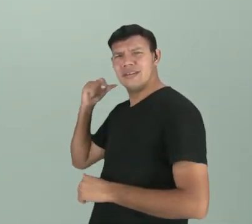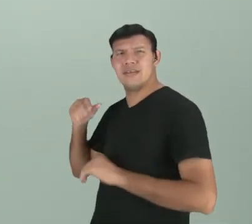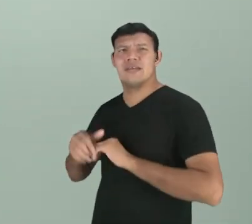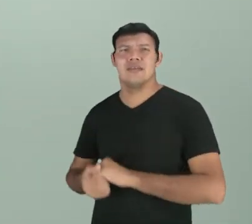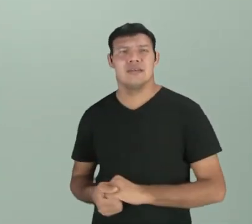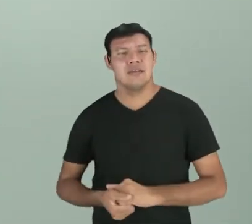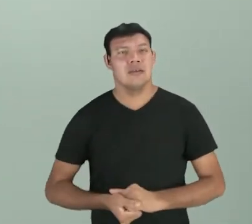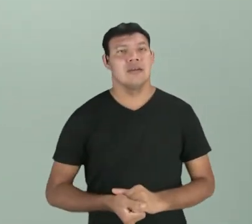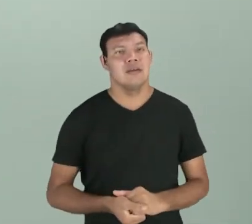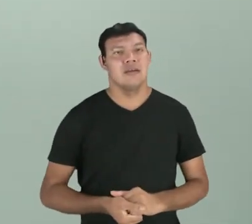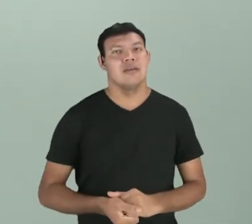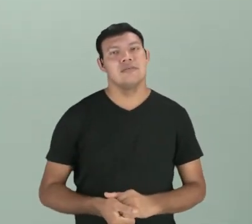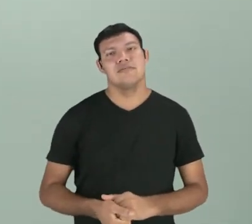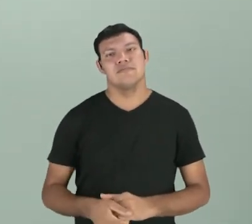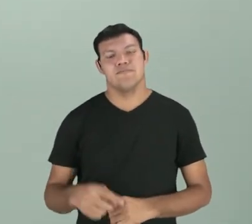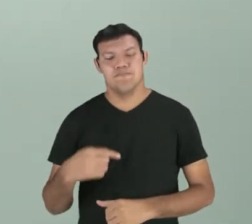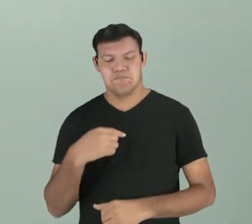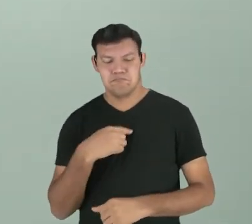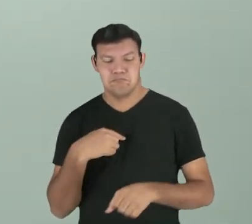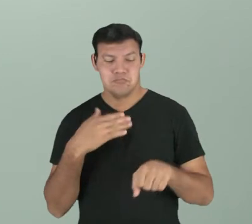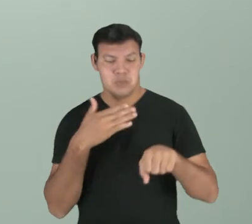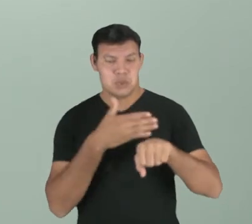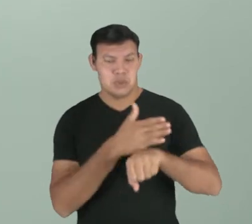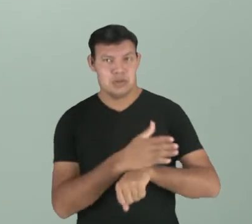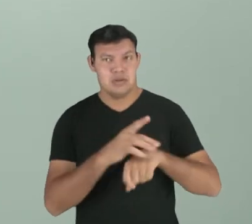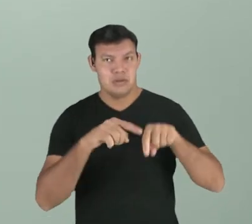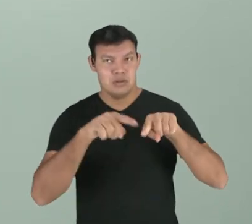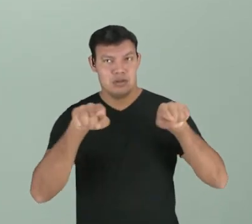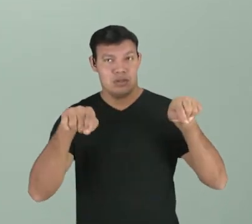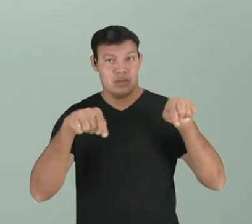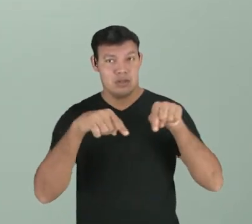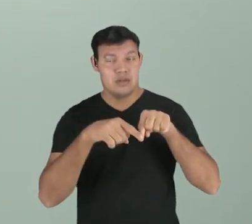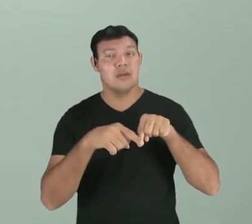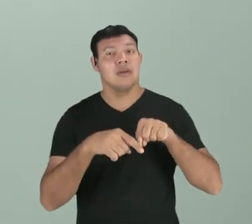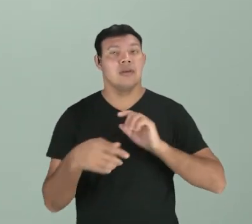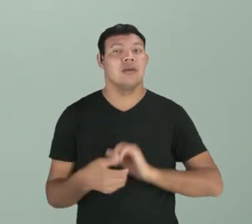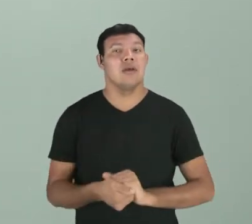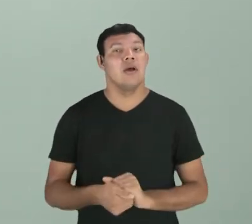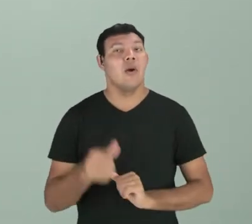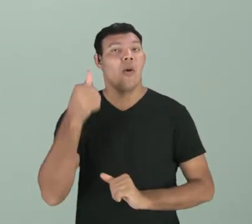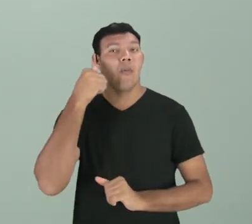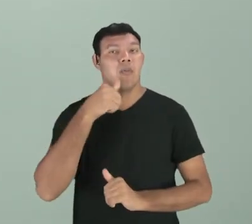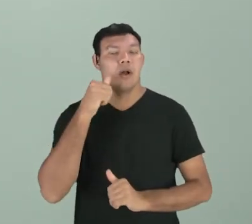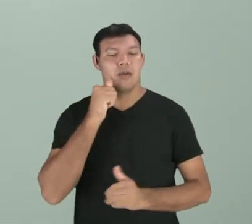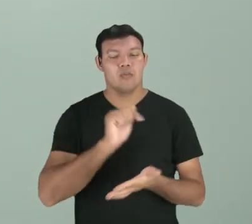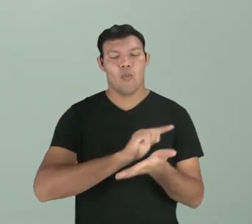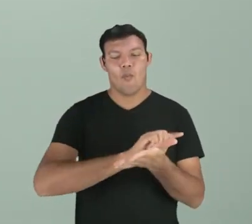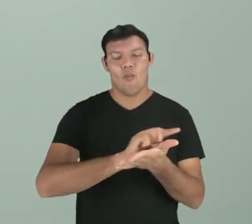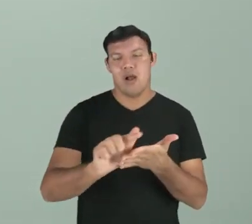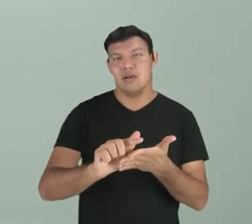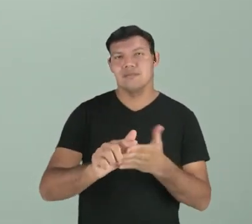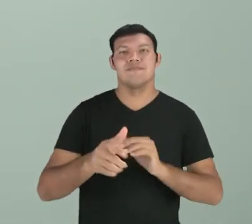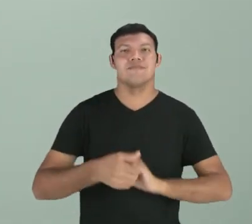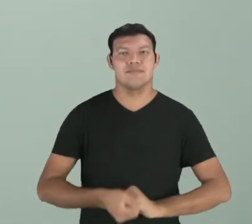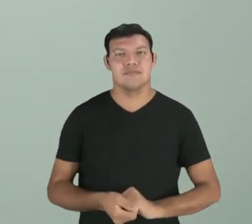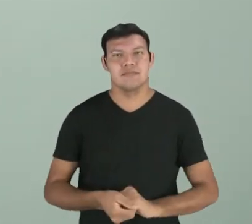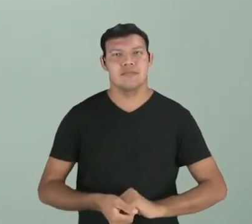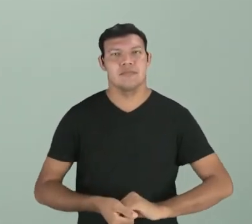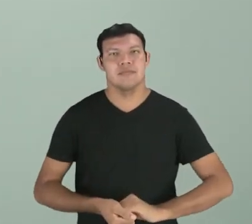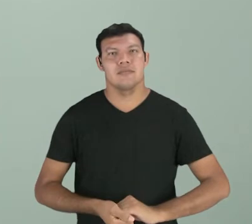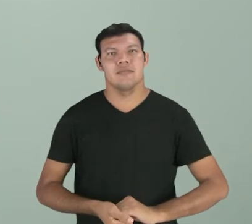limpara. Significa que eu entrei é pretérito perfeito, ação concluída. A moça